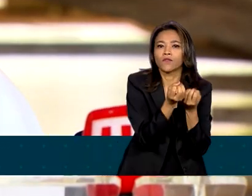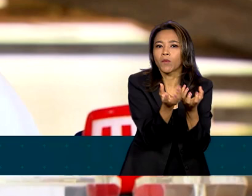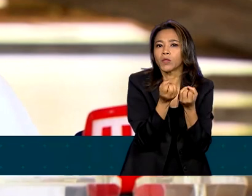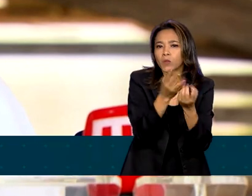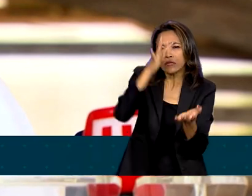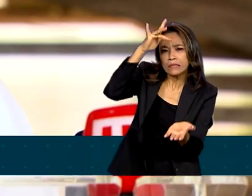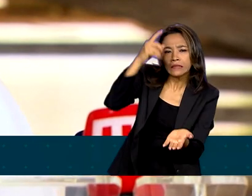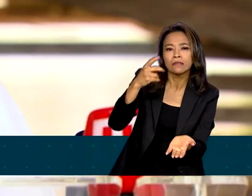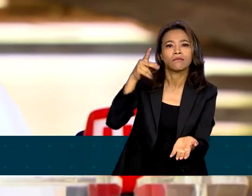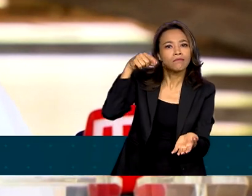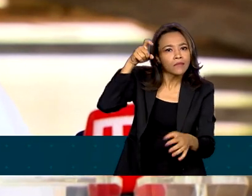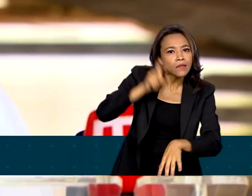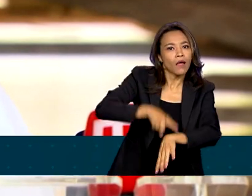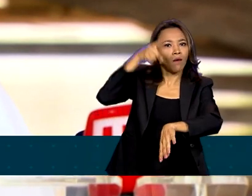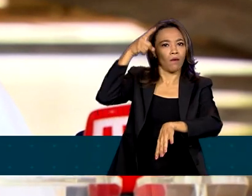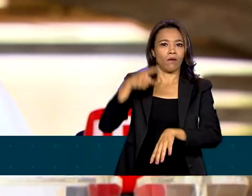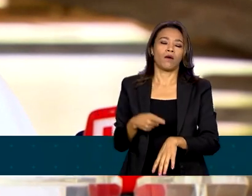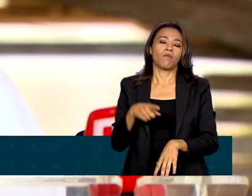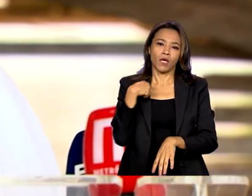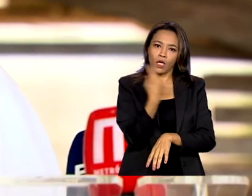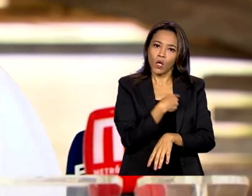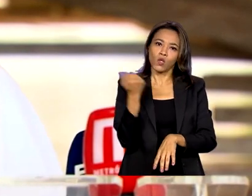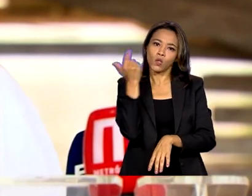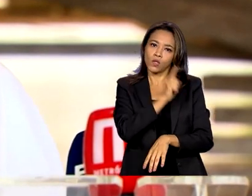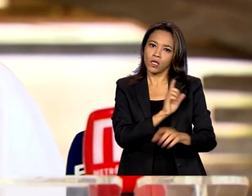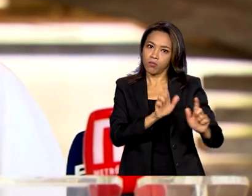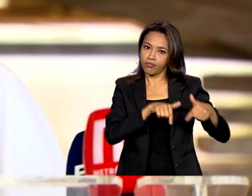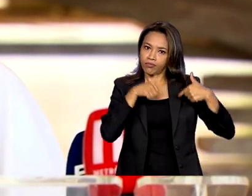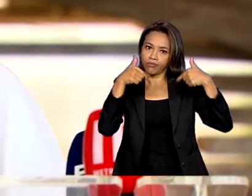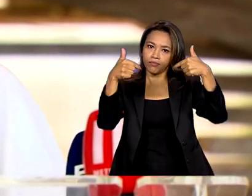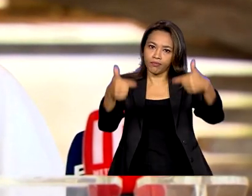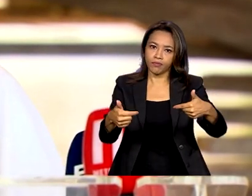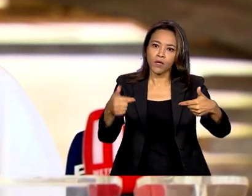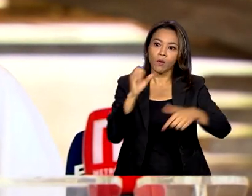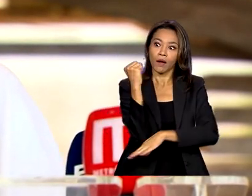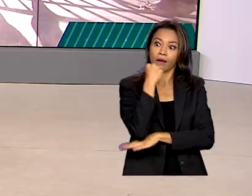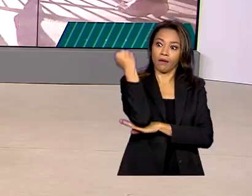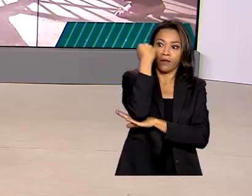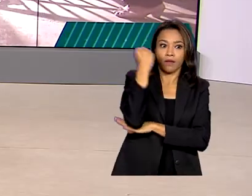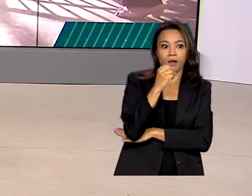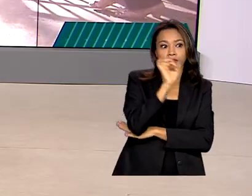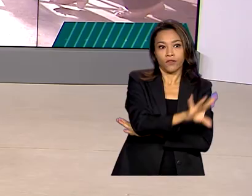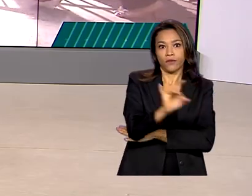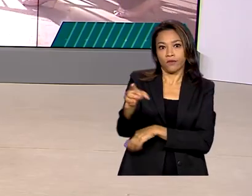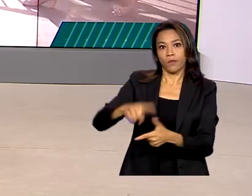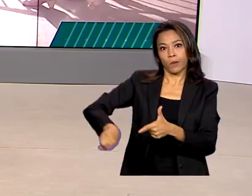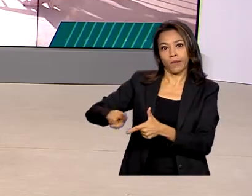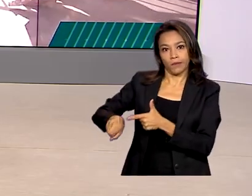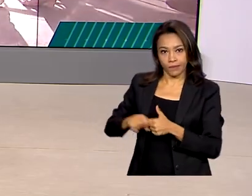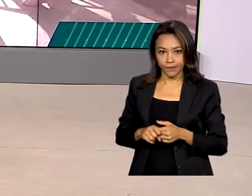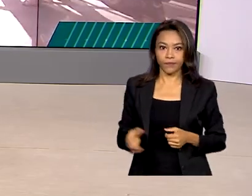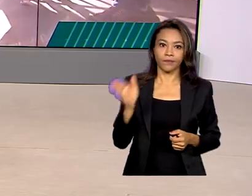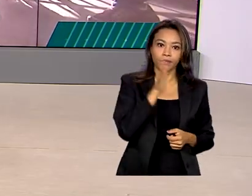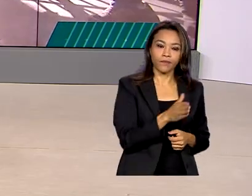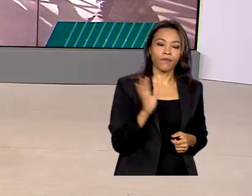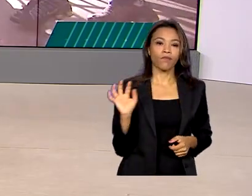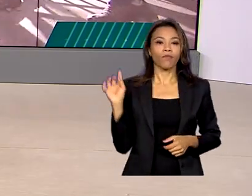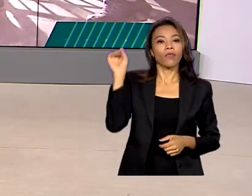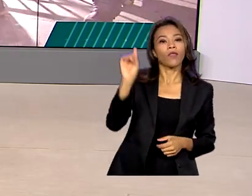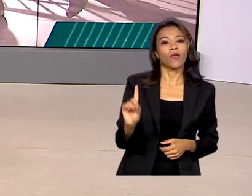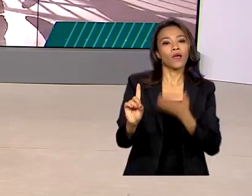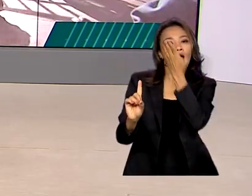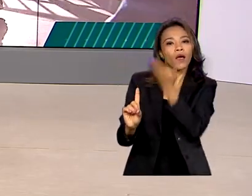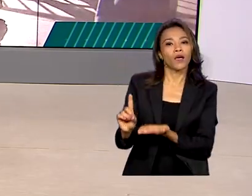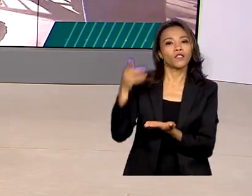exatamente para que a gente possa atuar de acordo com a gravidade do problema. Em discurso no Conselho de Direitos